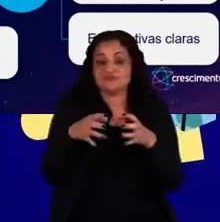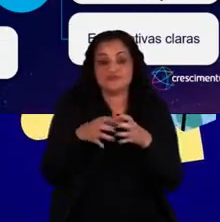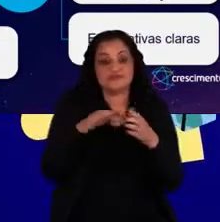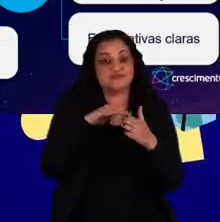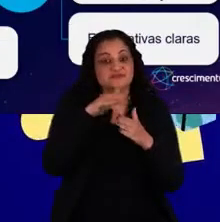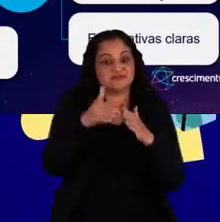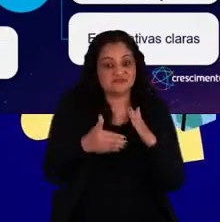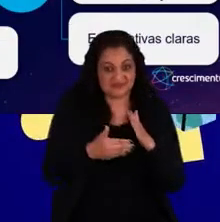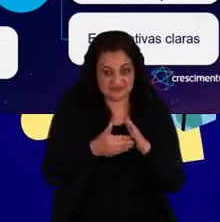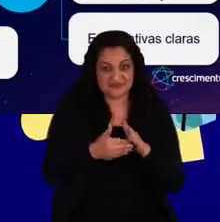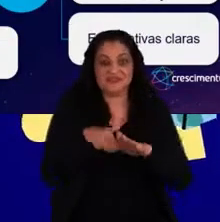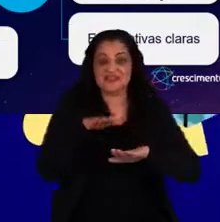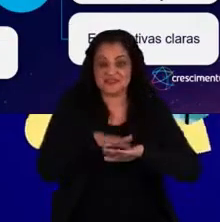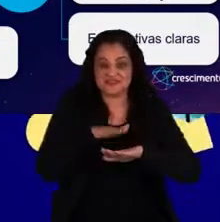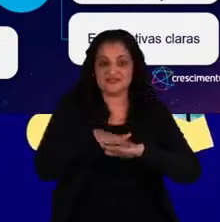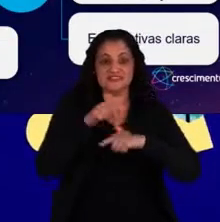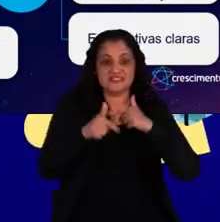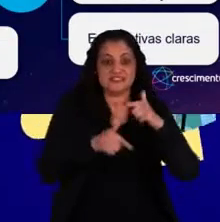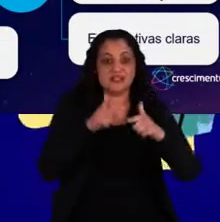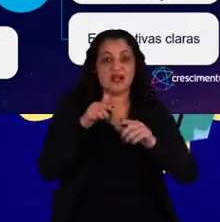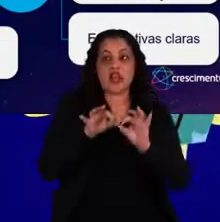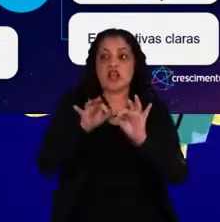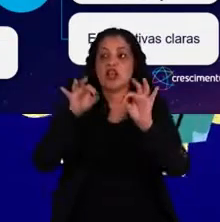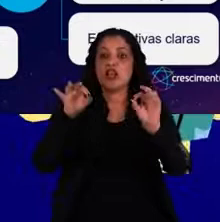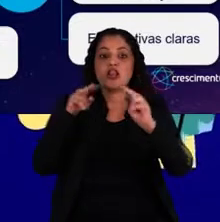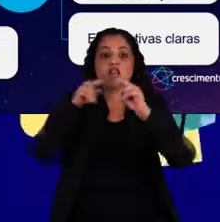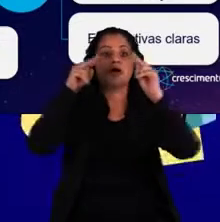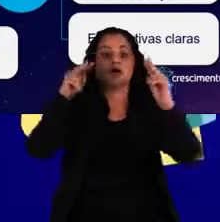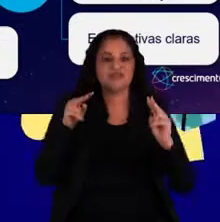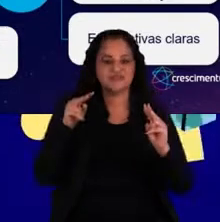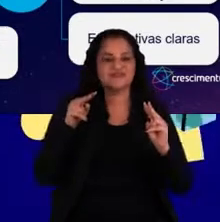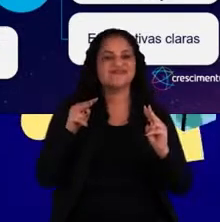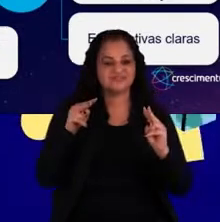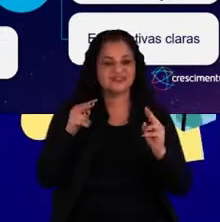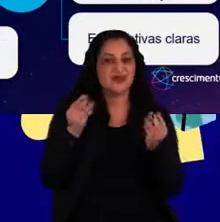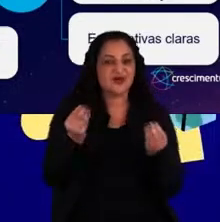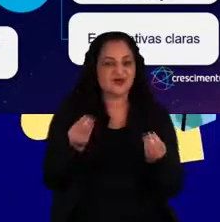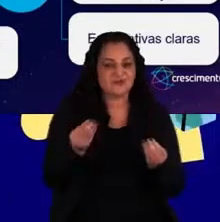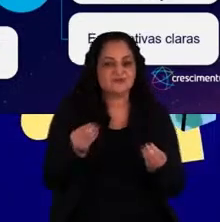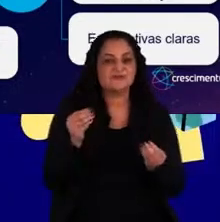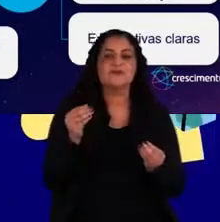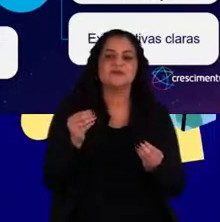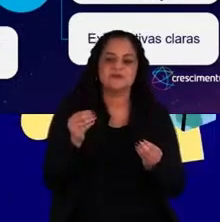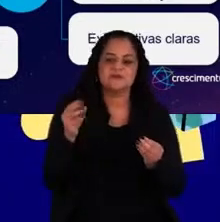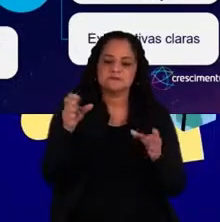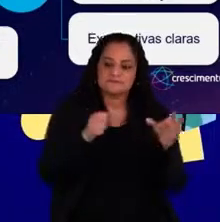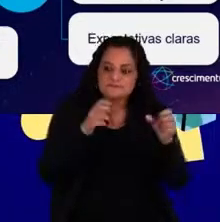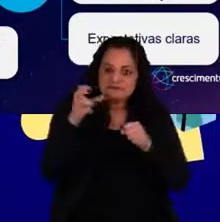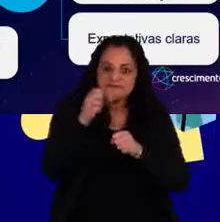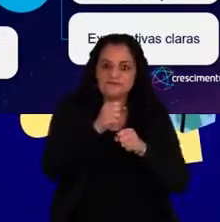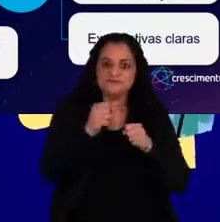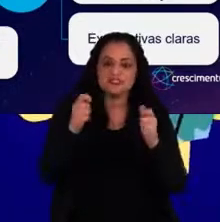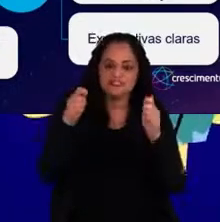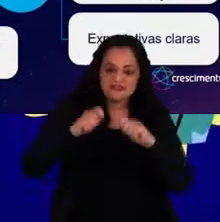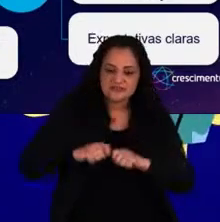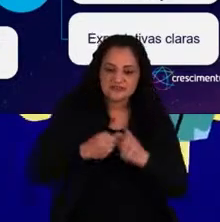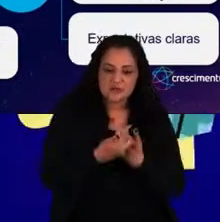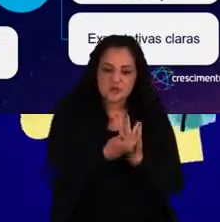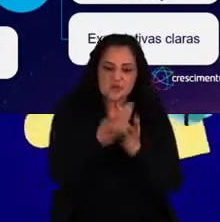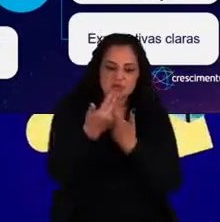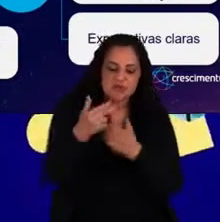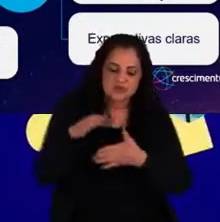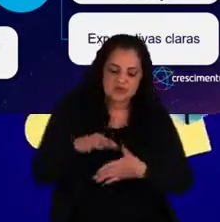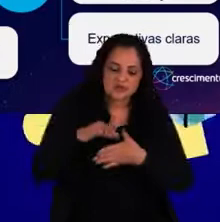também trabalhando, atuando à distância. Então, nós temos que pegar as mesmas competências da liderança,